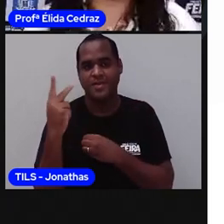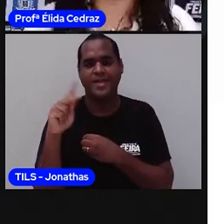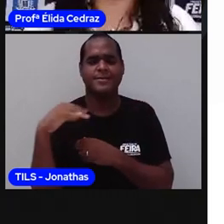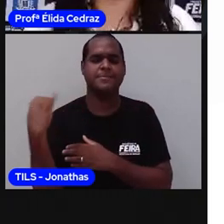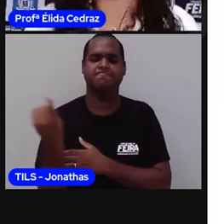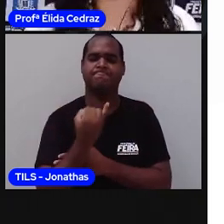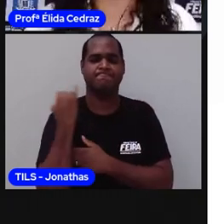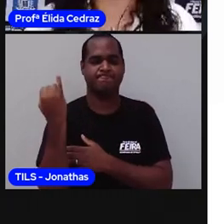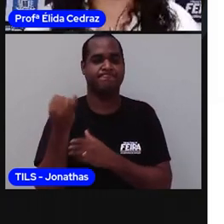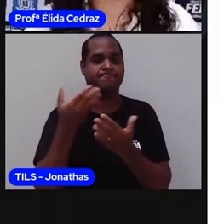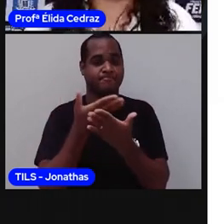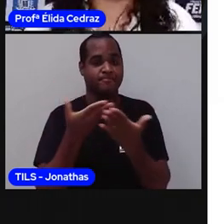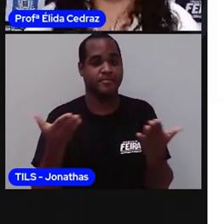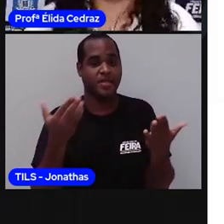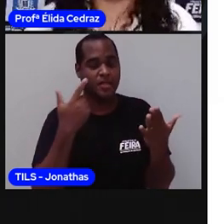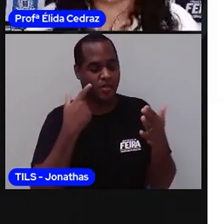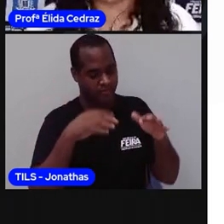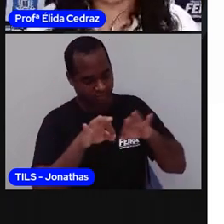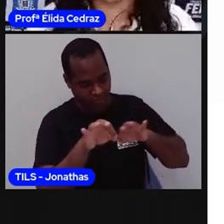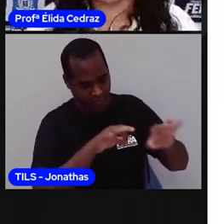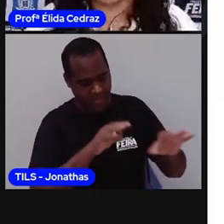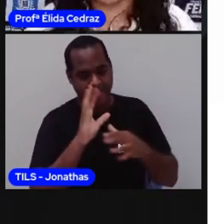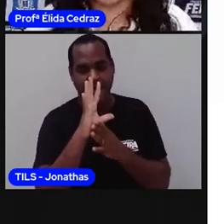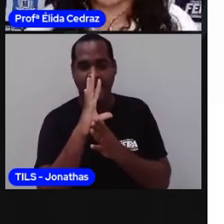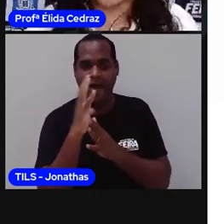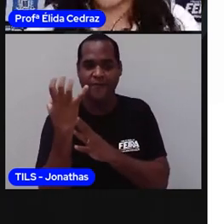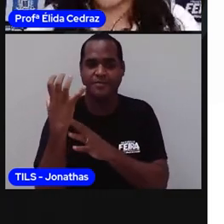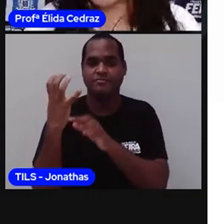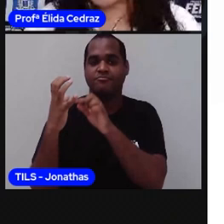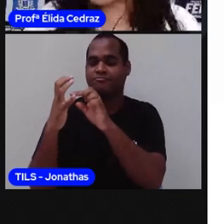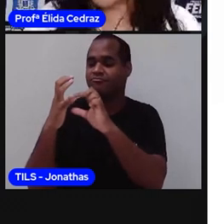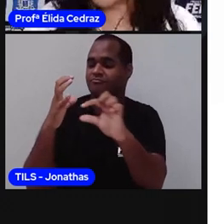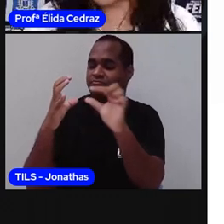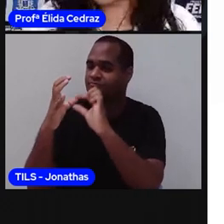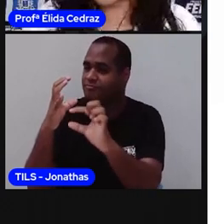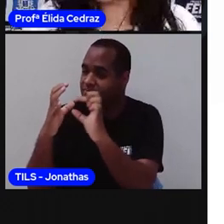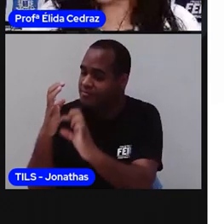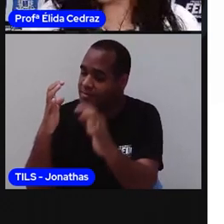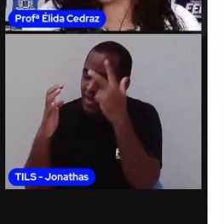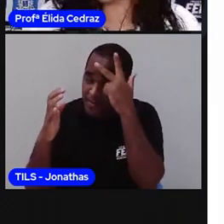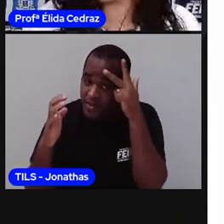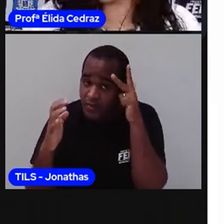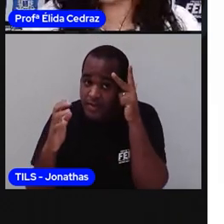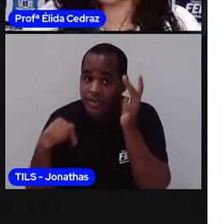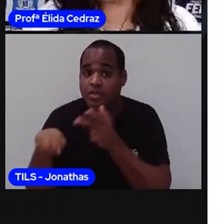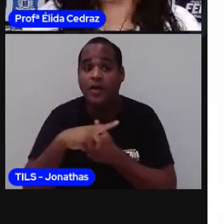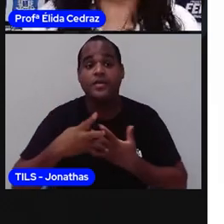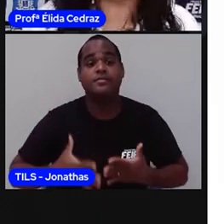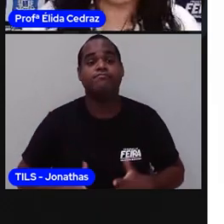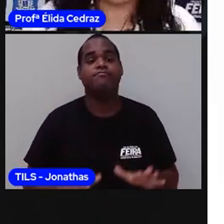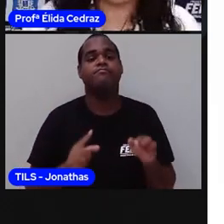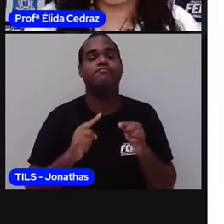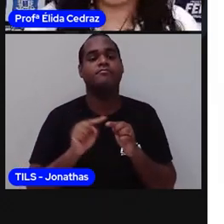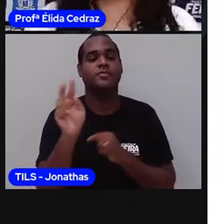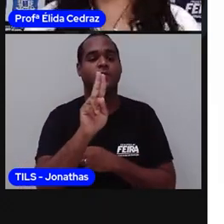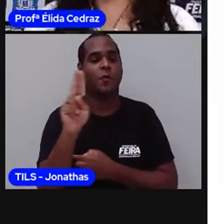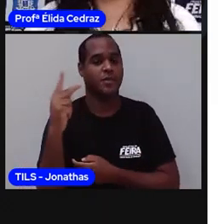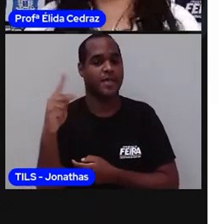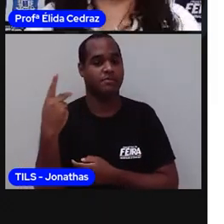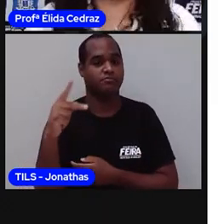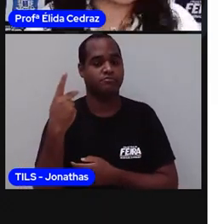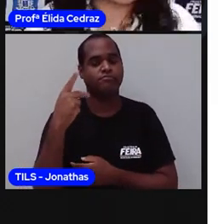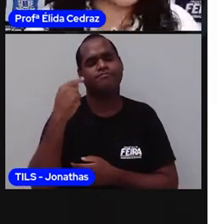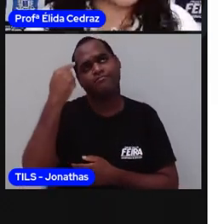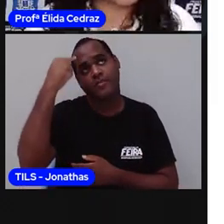importante para a construção de uma árvore genealógica. Quando nós nascemos, nós recebemos o nome que